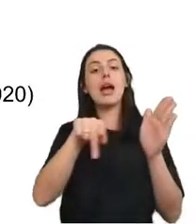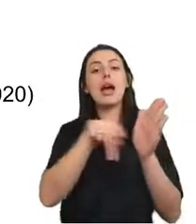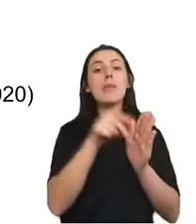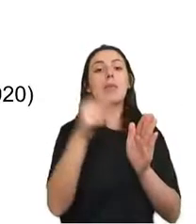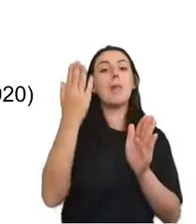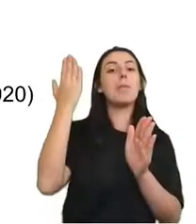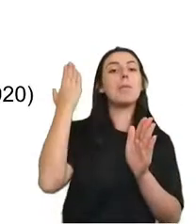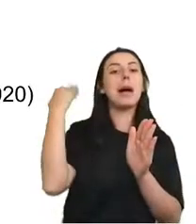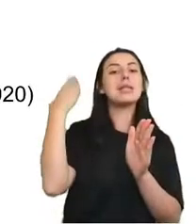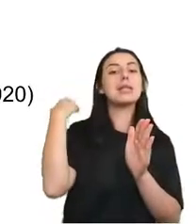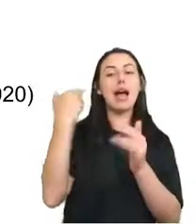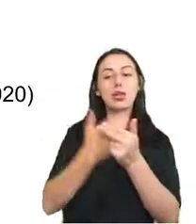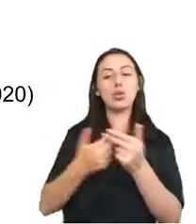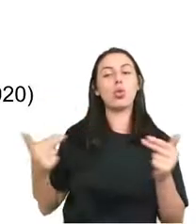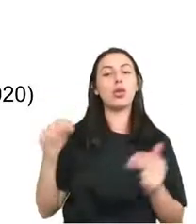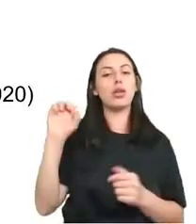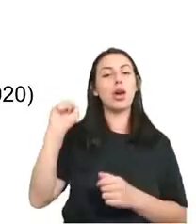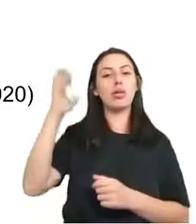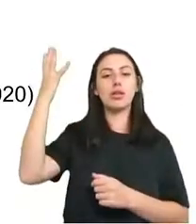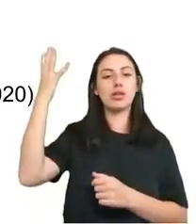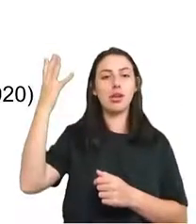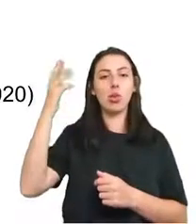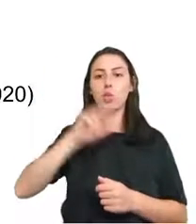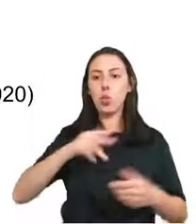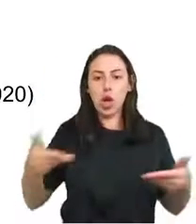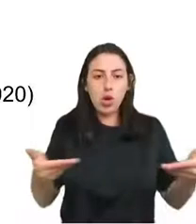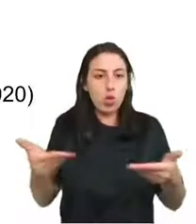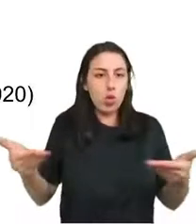passado. Então, quando você vê um modelo,